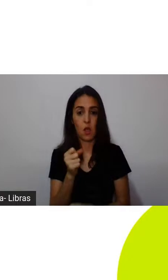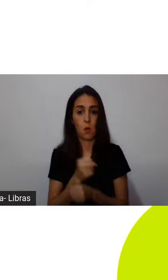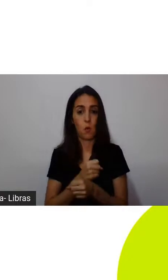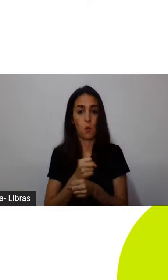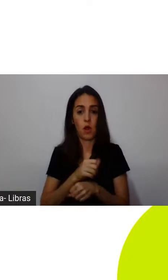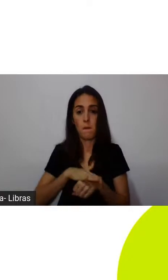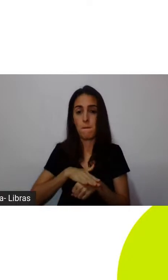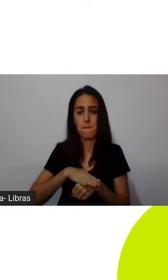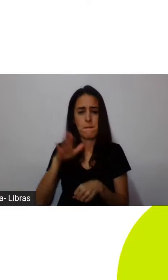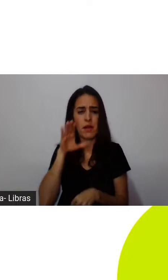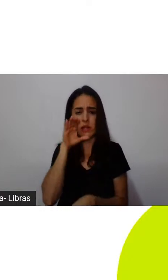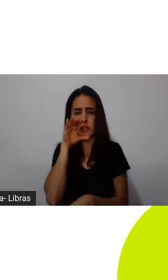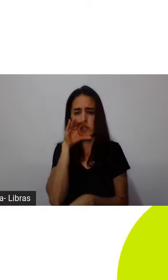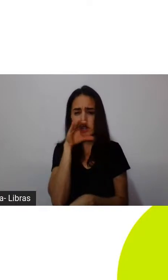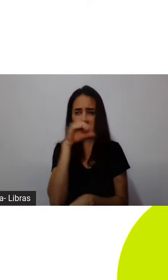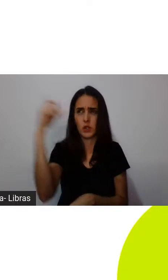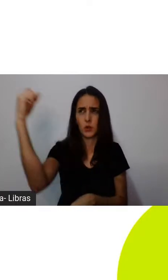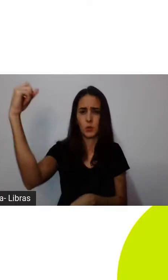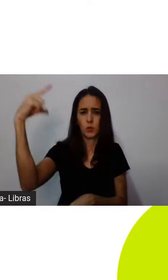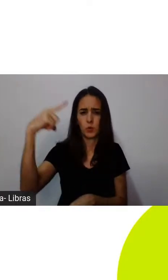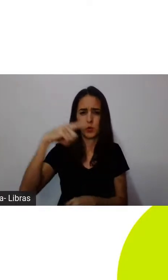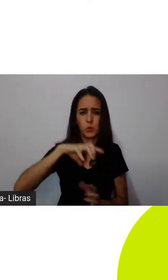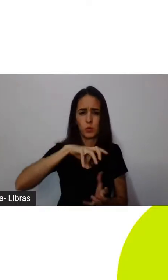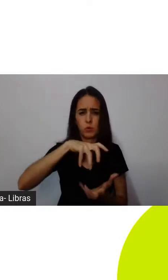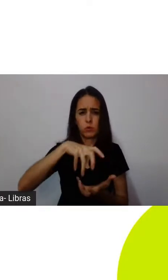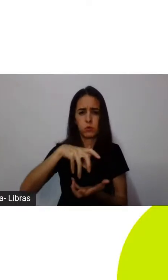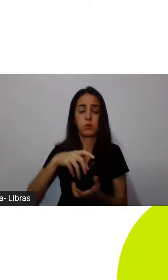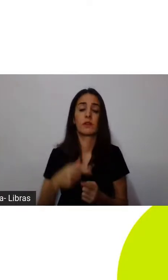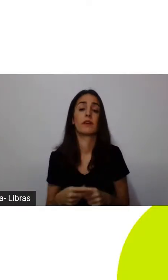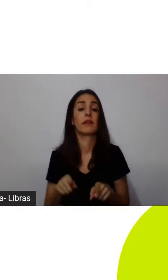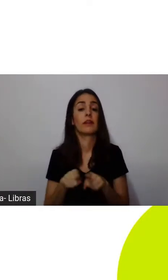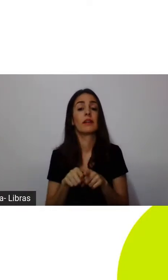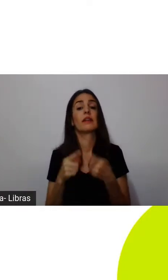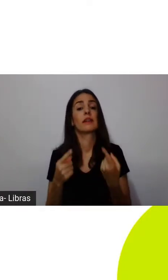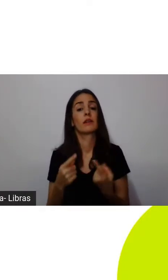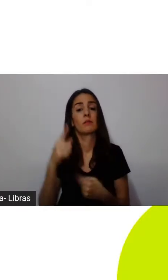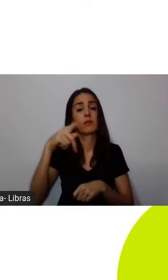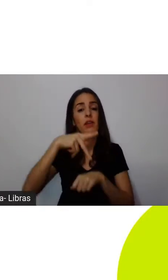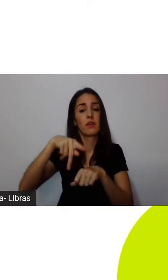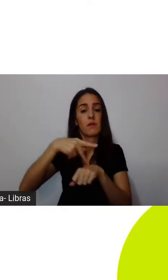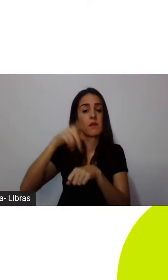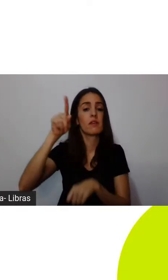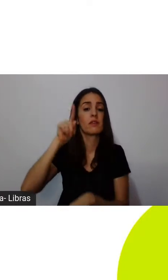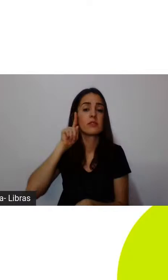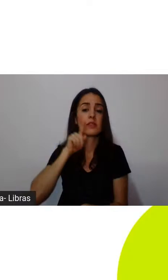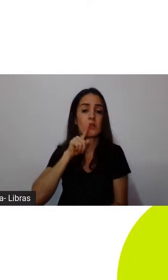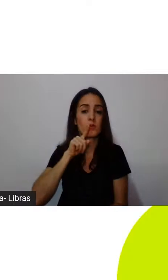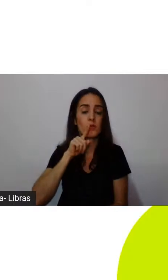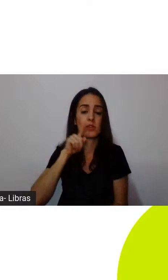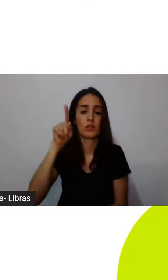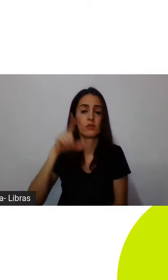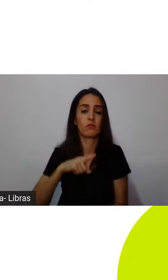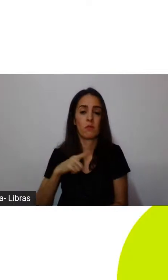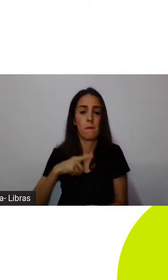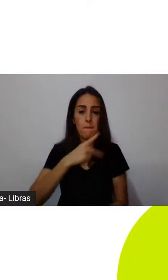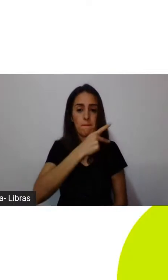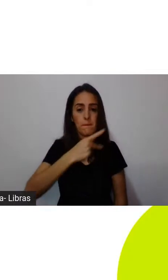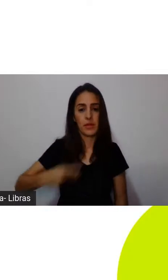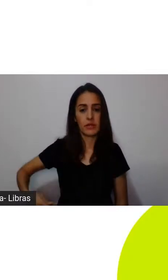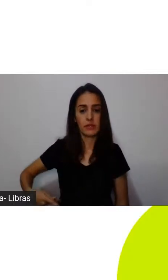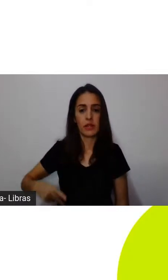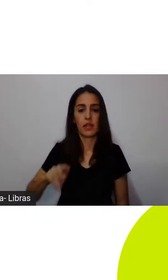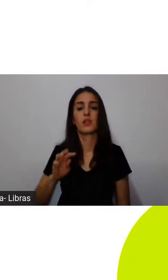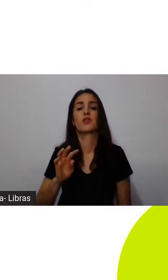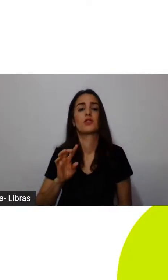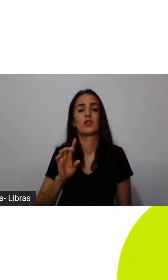E, ironicamente, foi o ano em que o Trump resolveu sair dos acordos de Paris. Está aí mais uma dica do